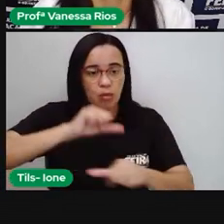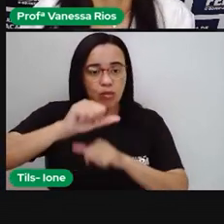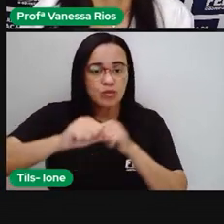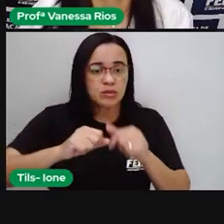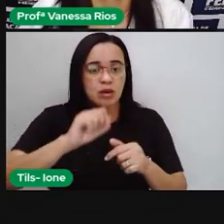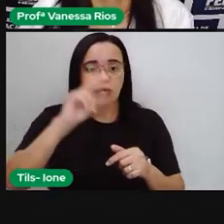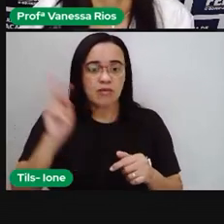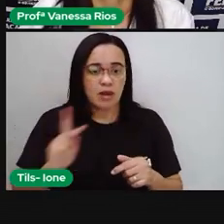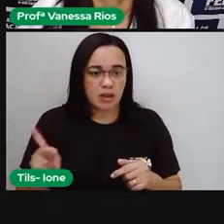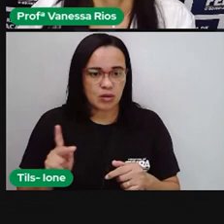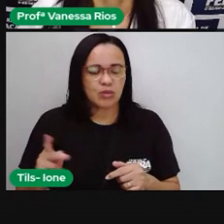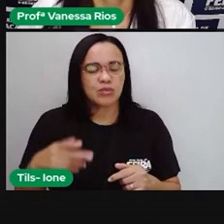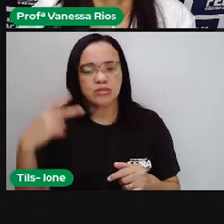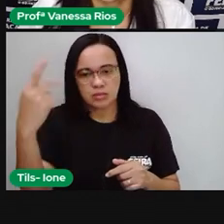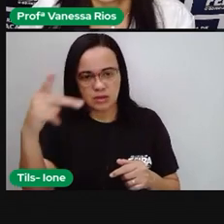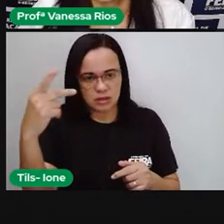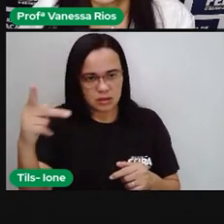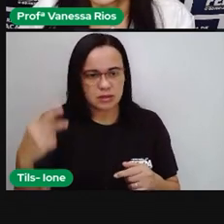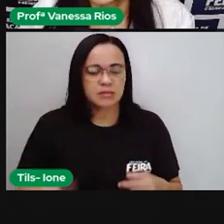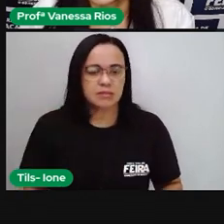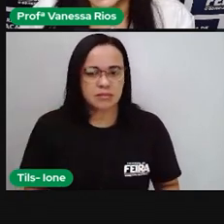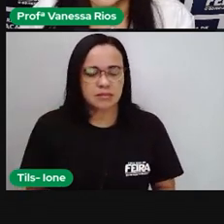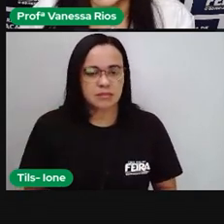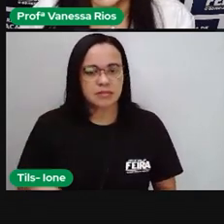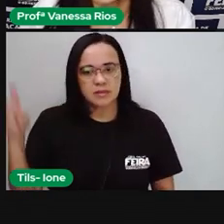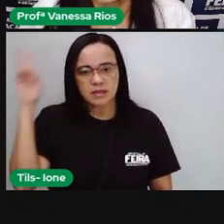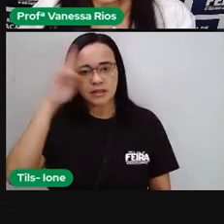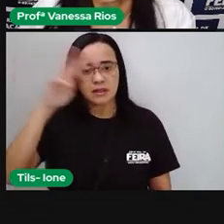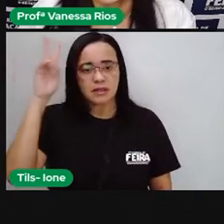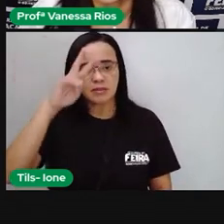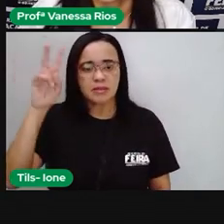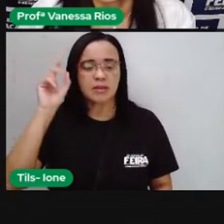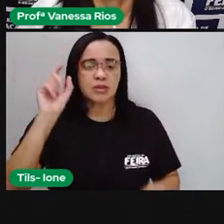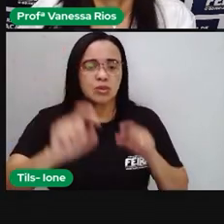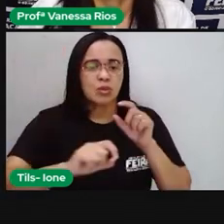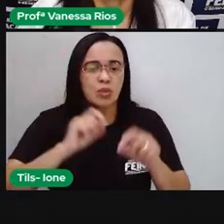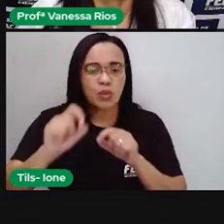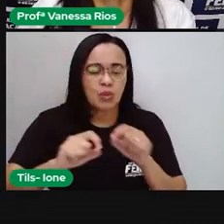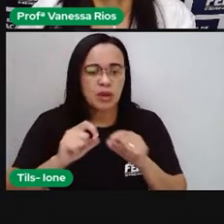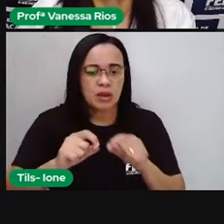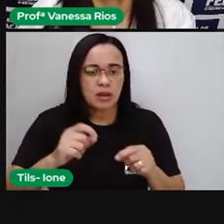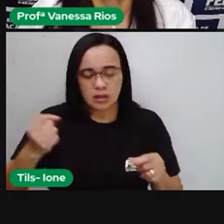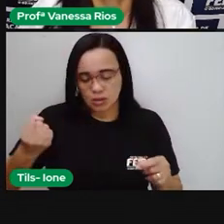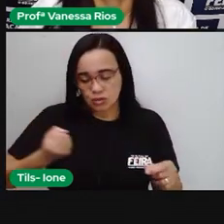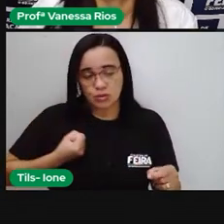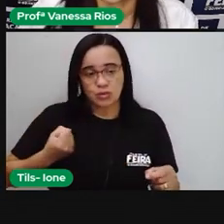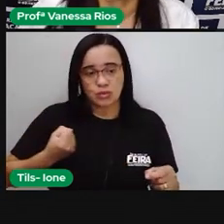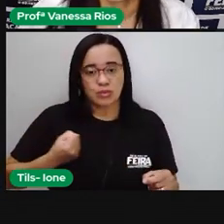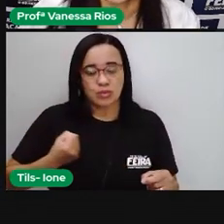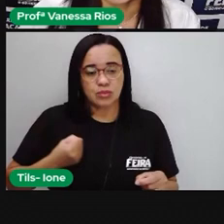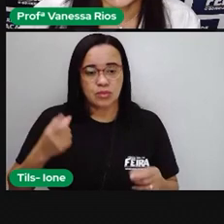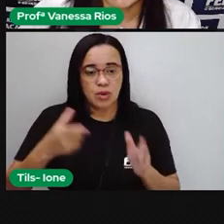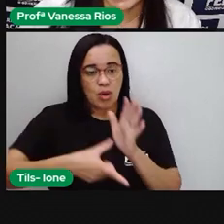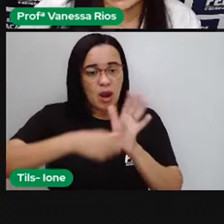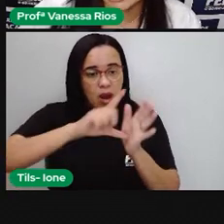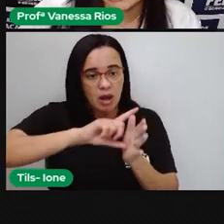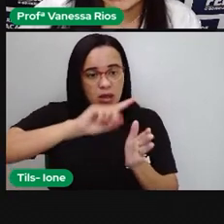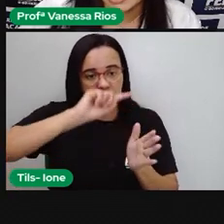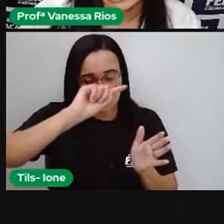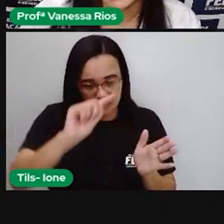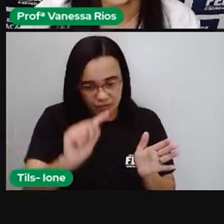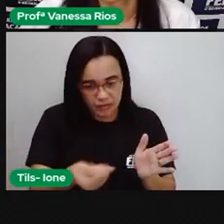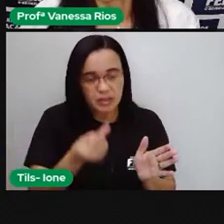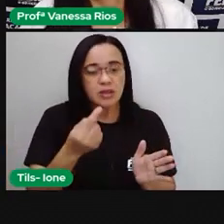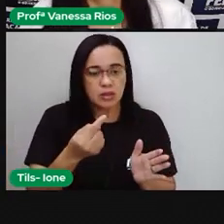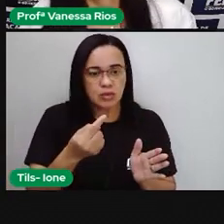representando. Então, só lembrando, né? Mais uma vez. Os números que estão antes da vírgula é a parte